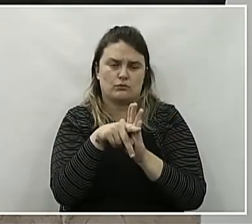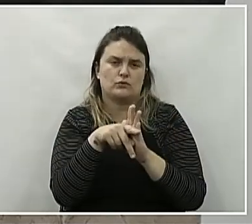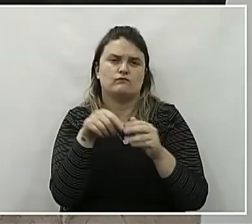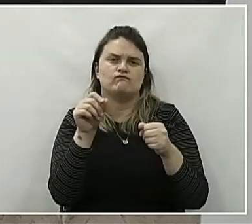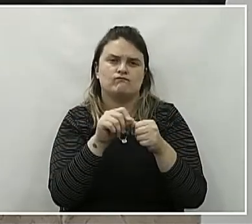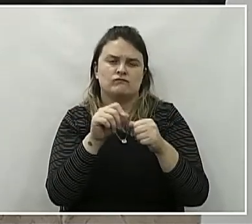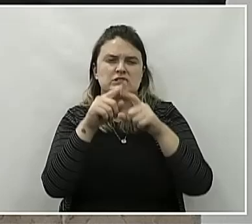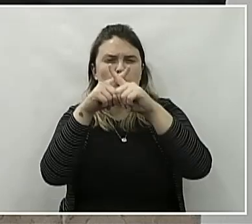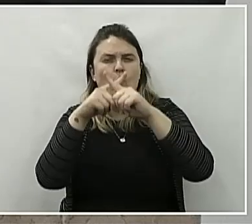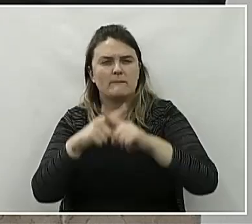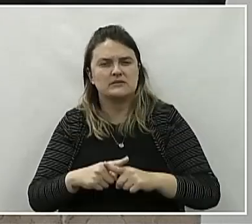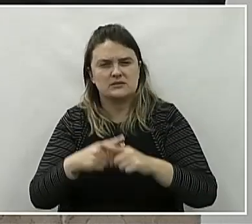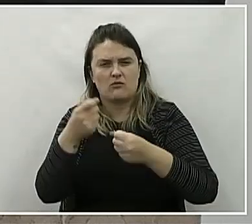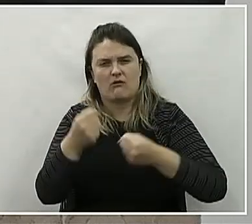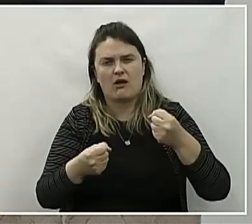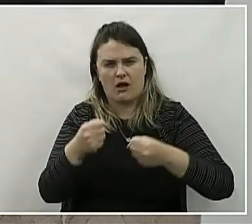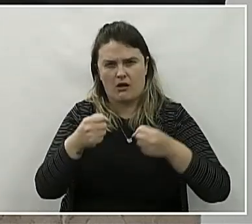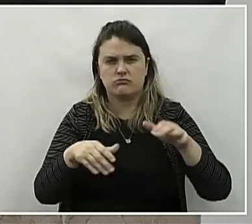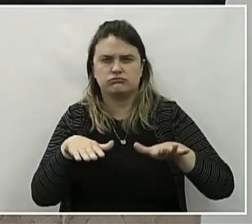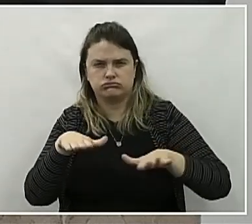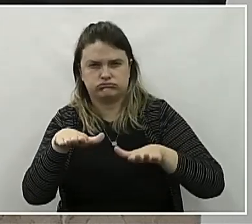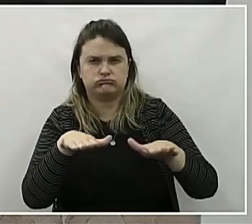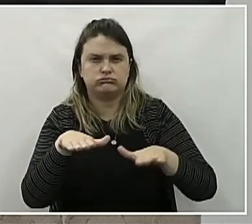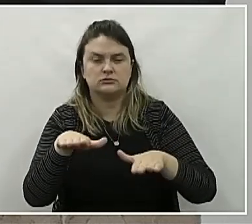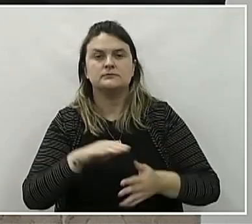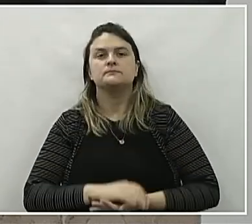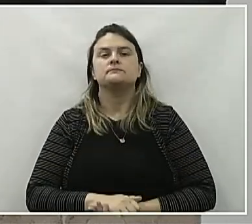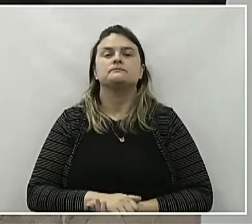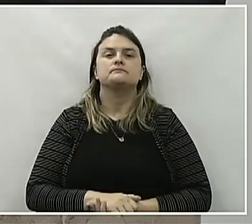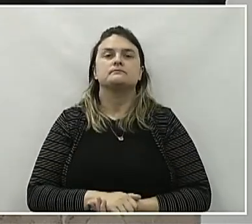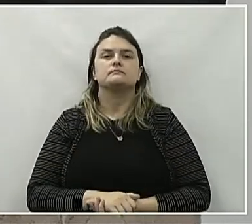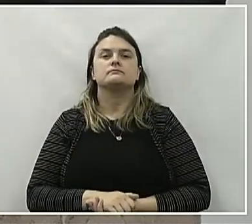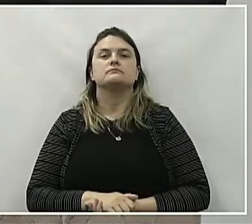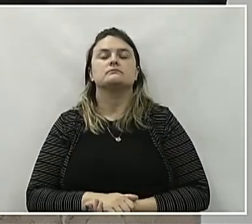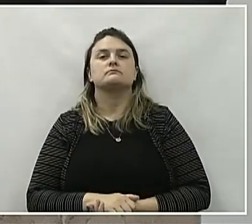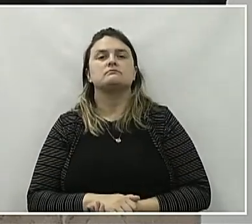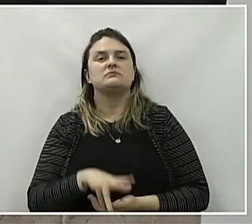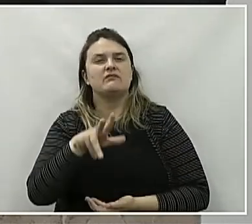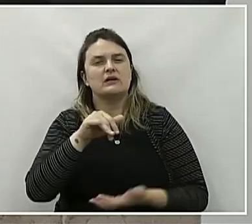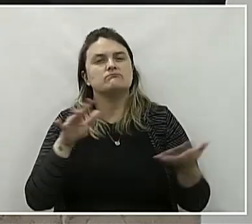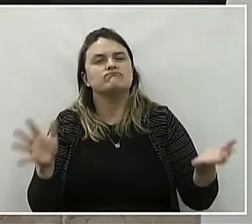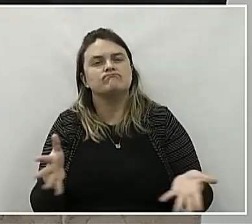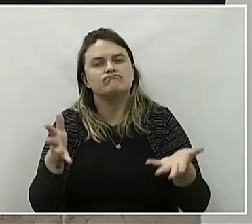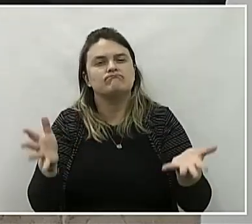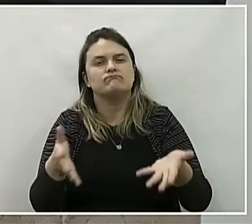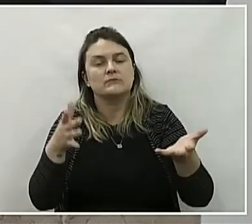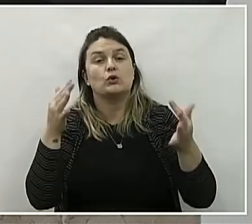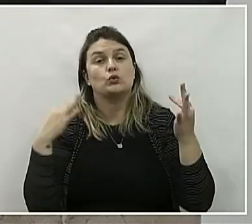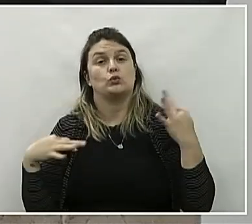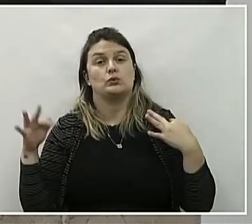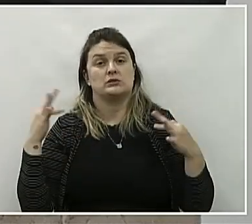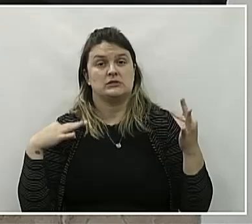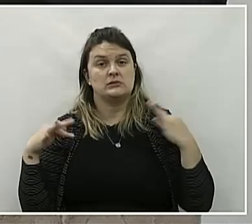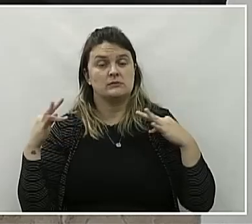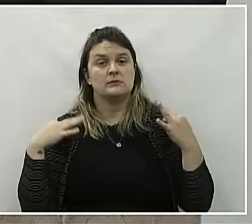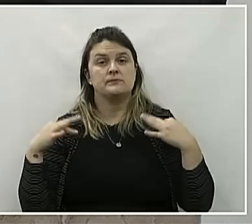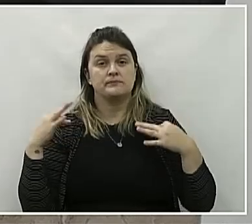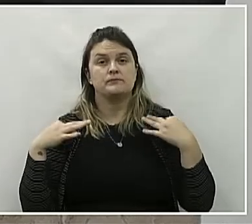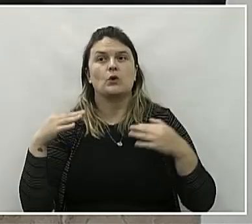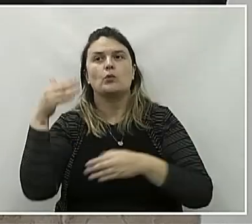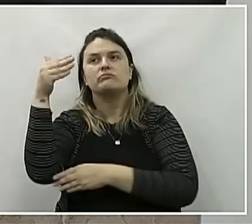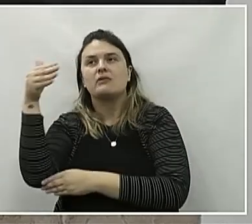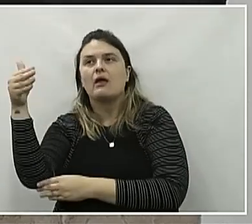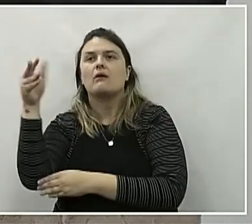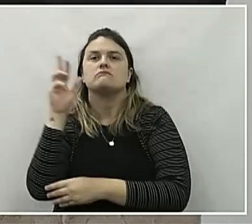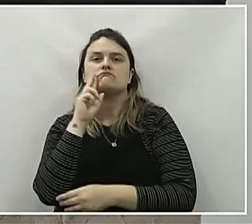esse lazer, né? E outra, fomenta o turismo, né, hotelaria,